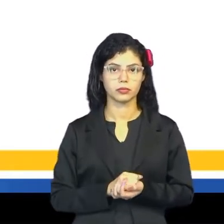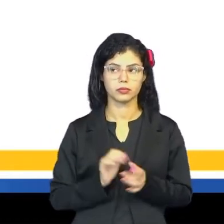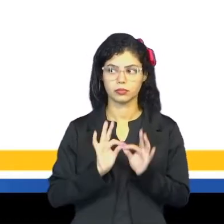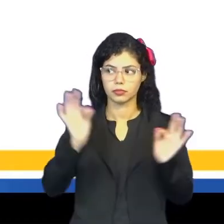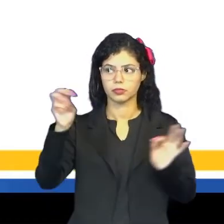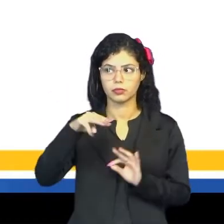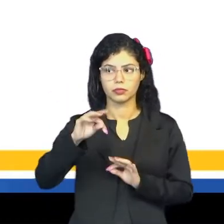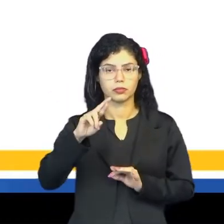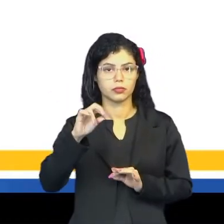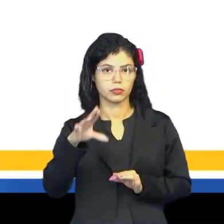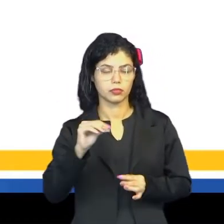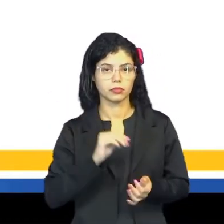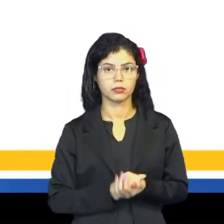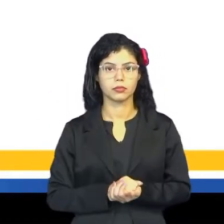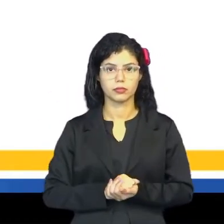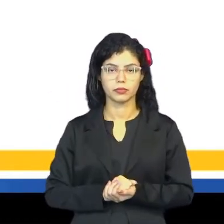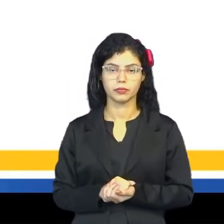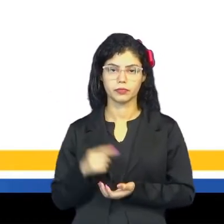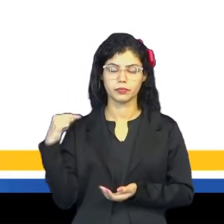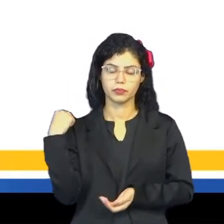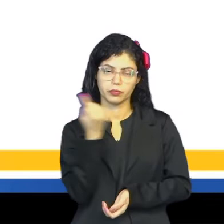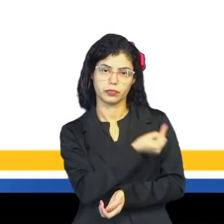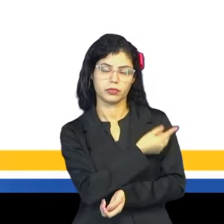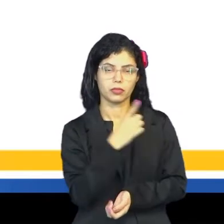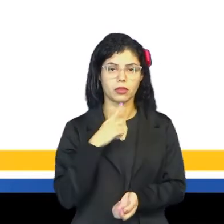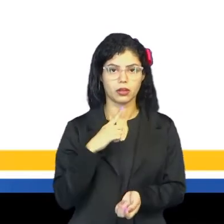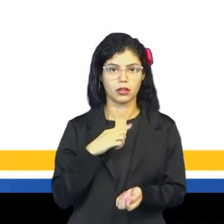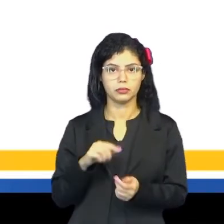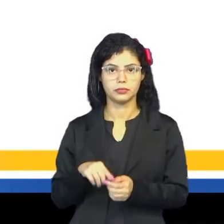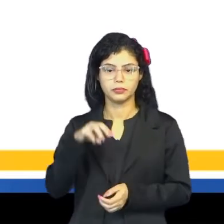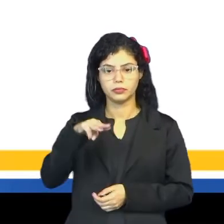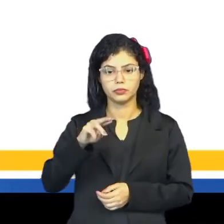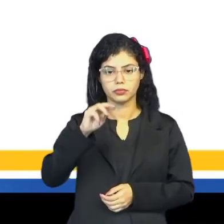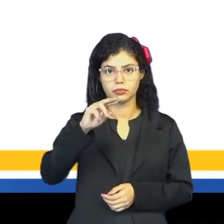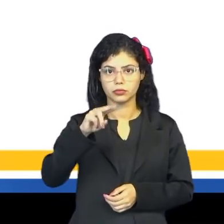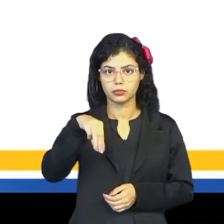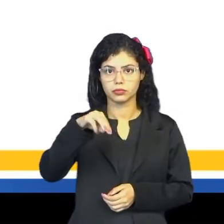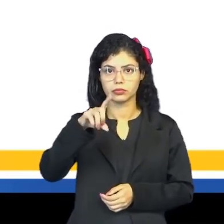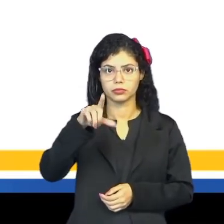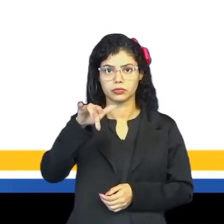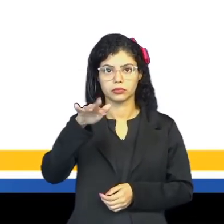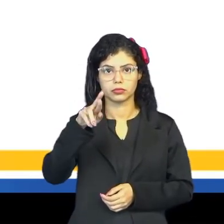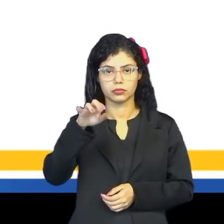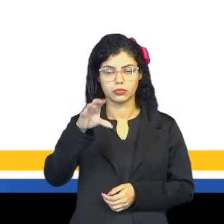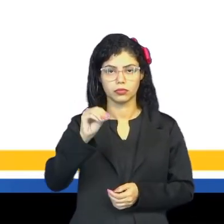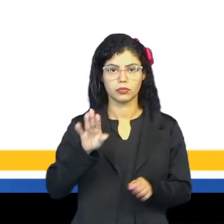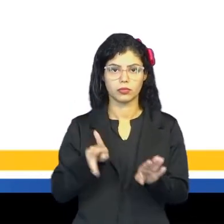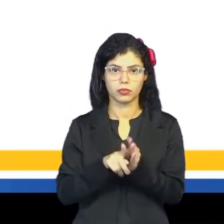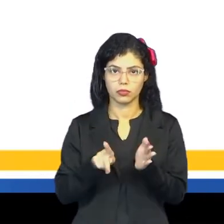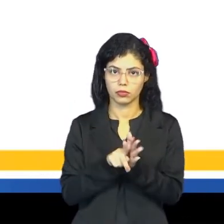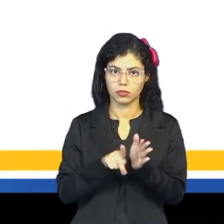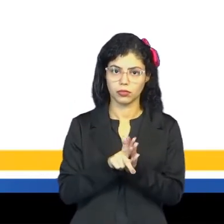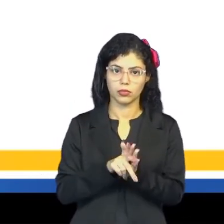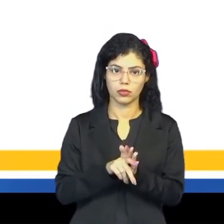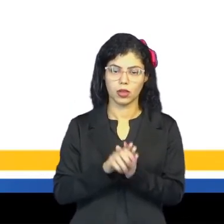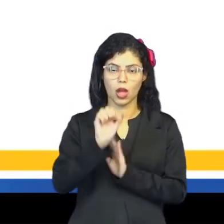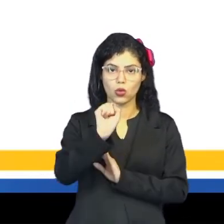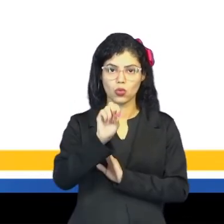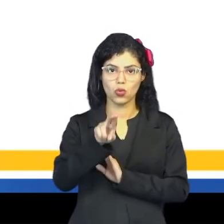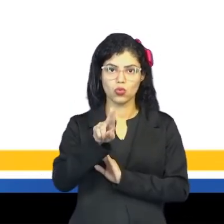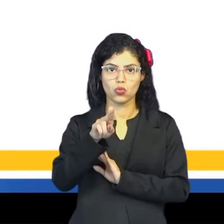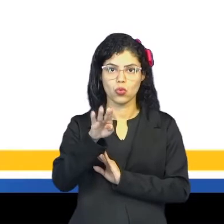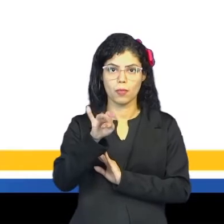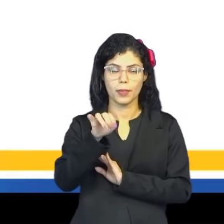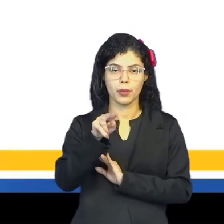Metros. Tá? Nós temos aí os múltiplos, a unidade fundamental e os submúltiplos.